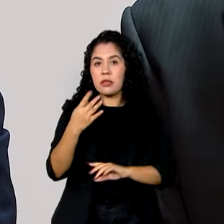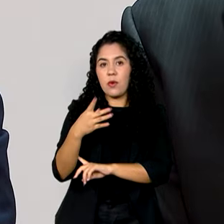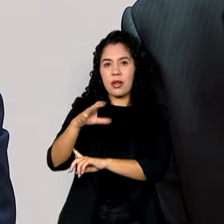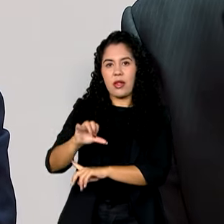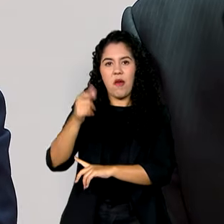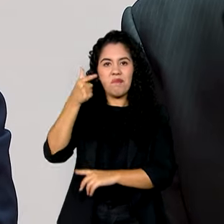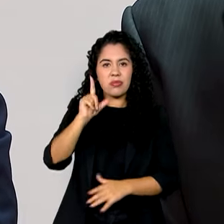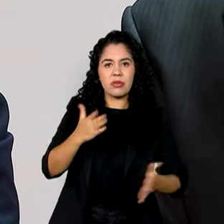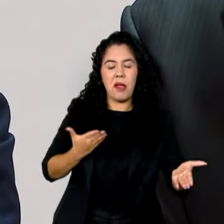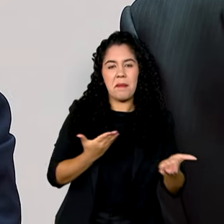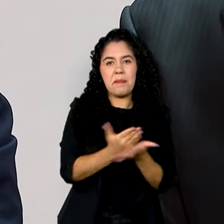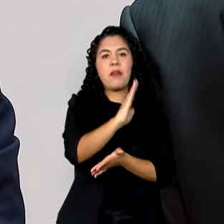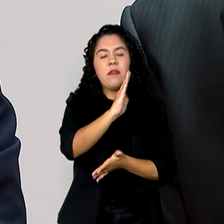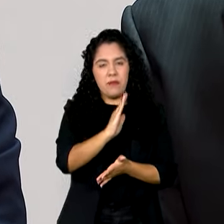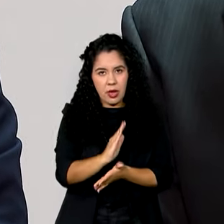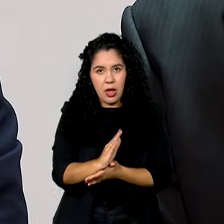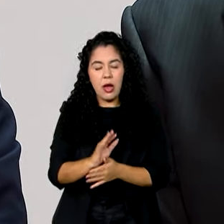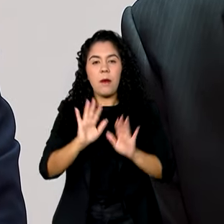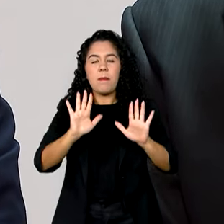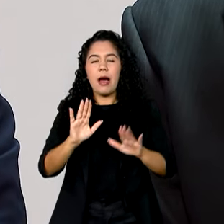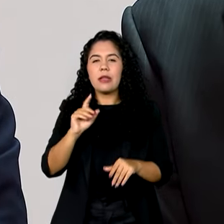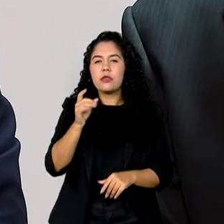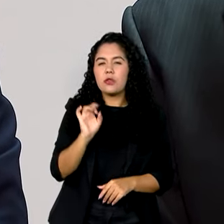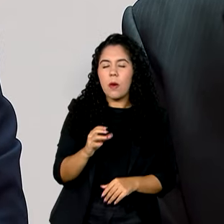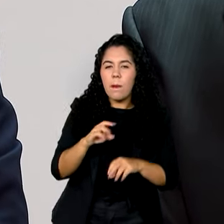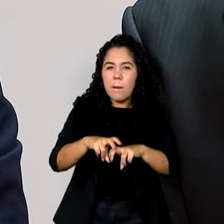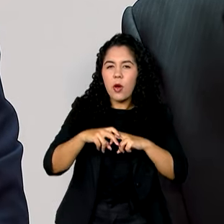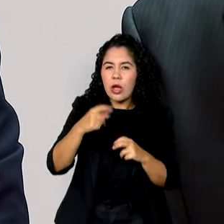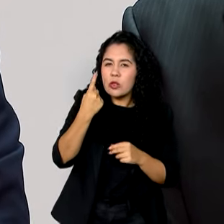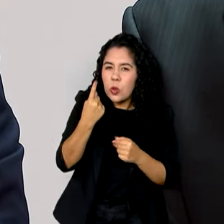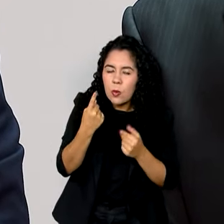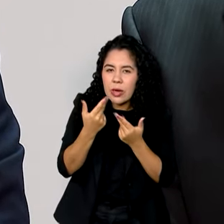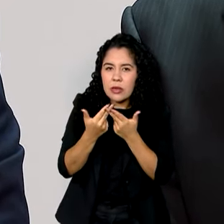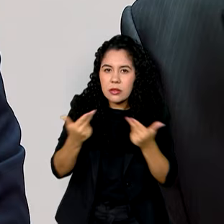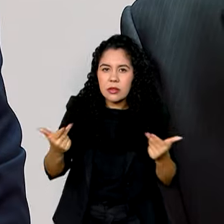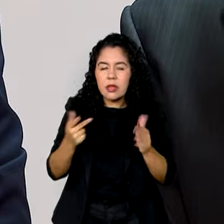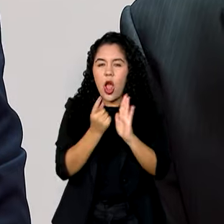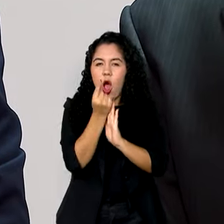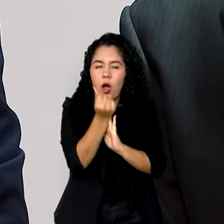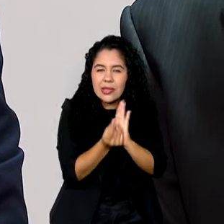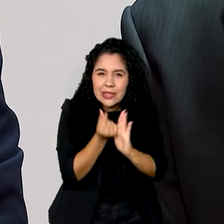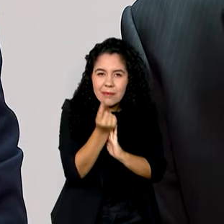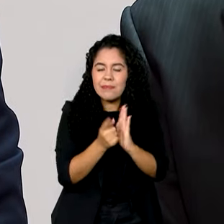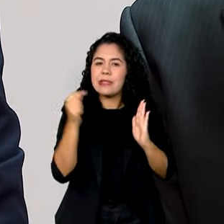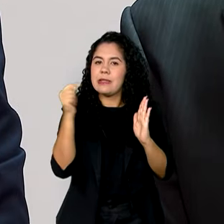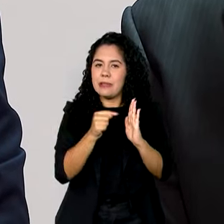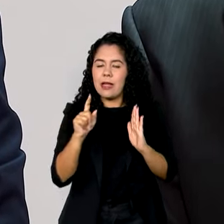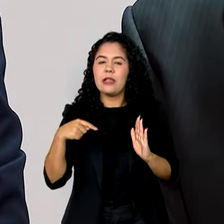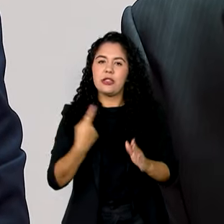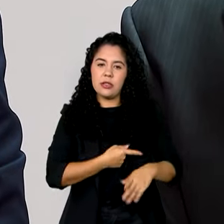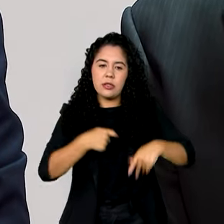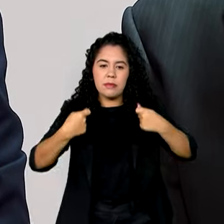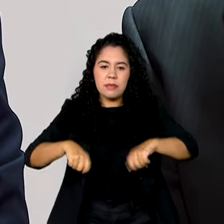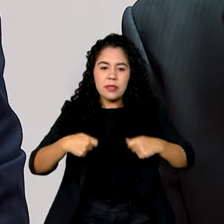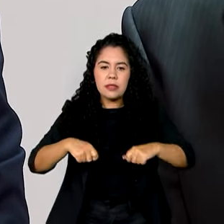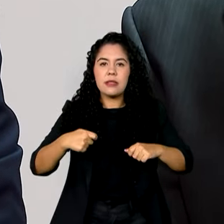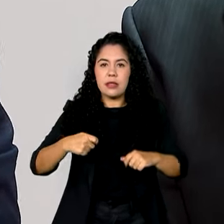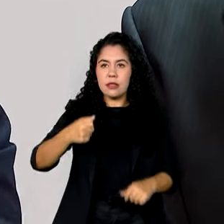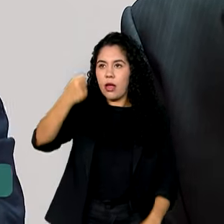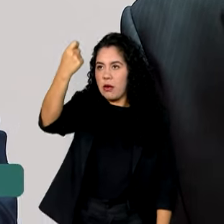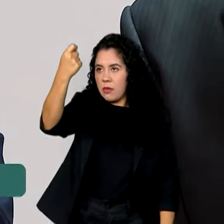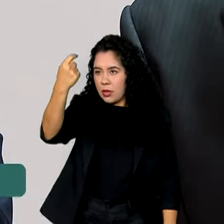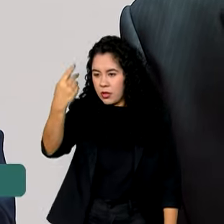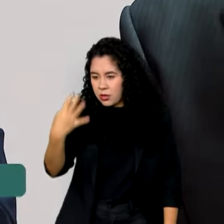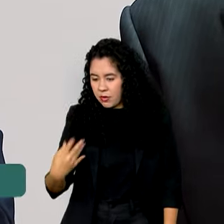aprovadas. E apenas por uma questão de orçamento, nós precisamos selecionar as primeiras 20 para